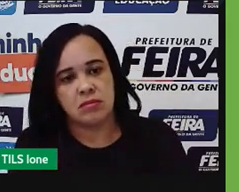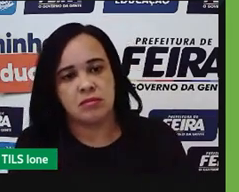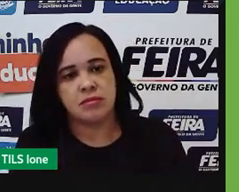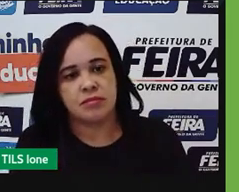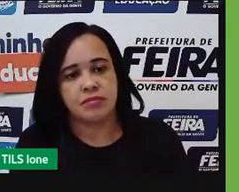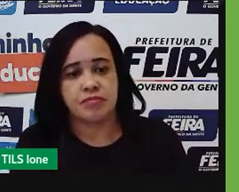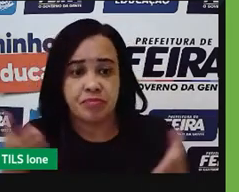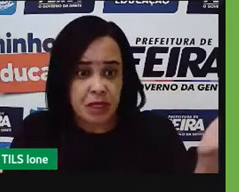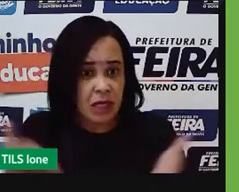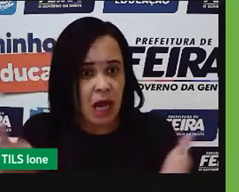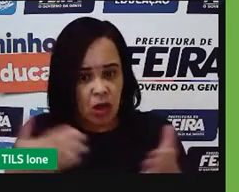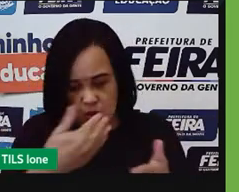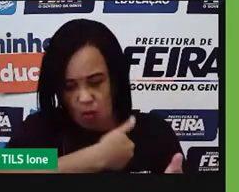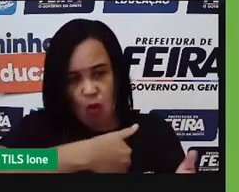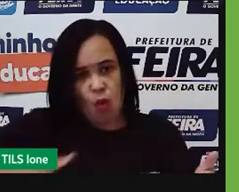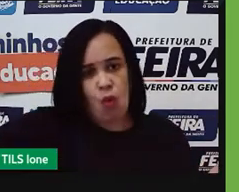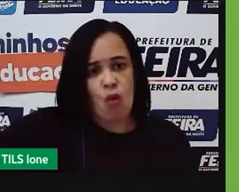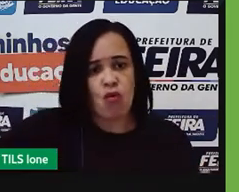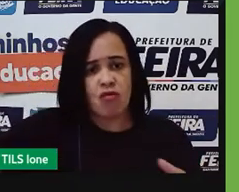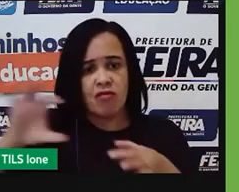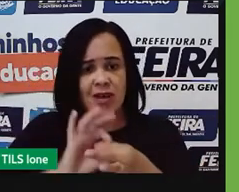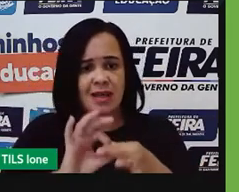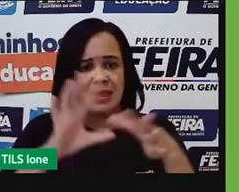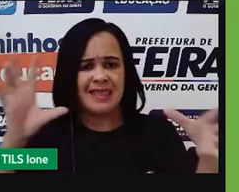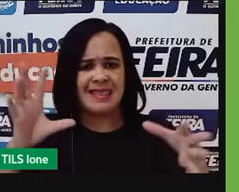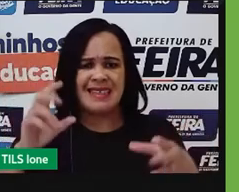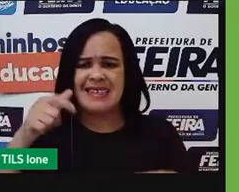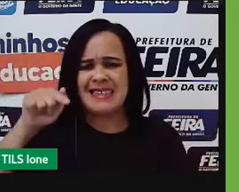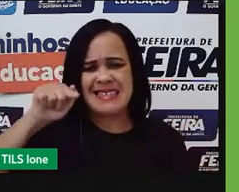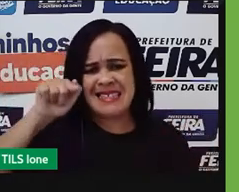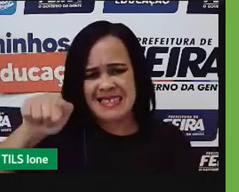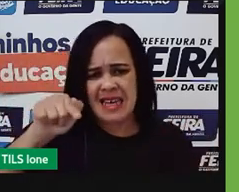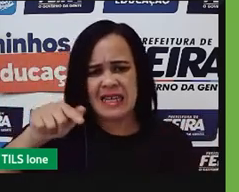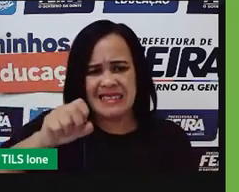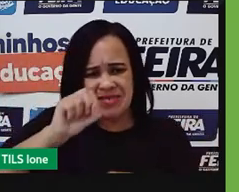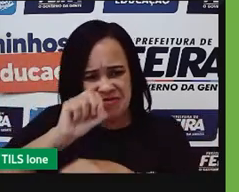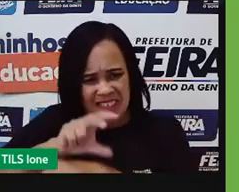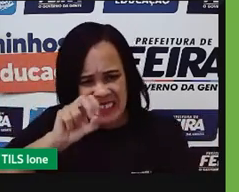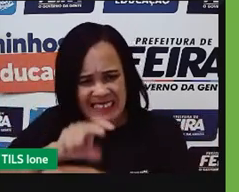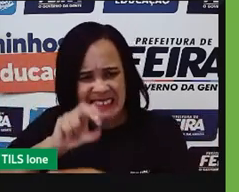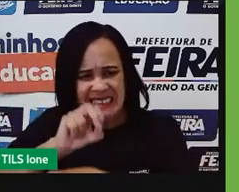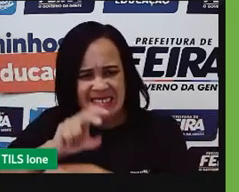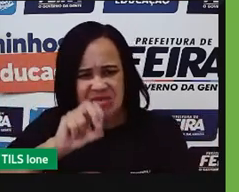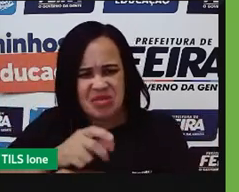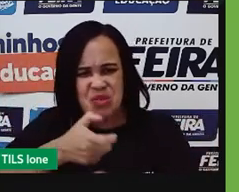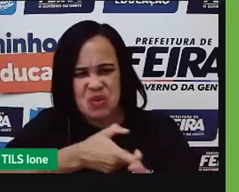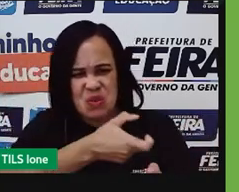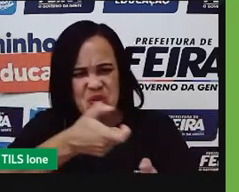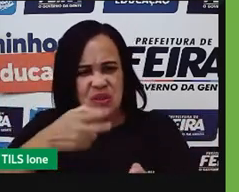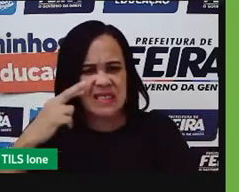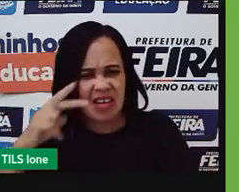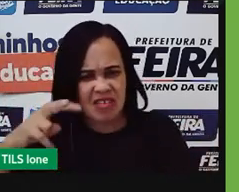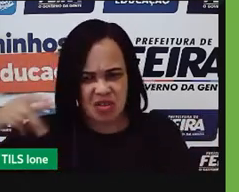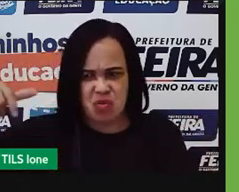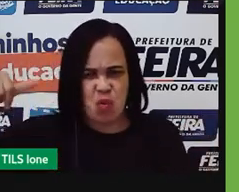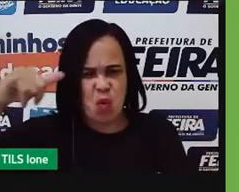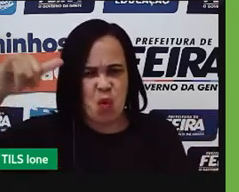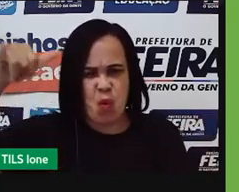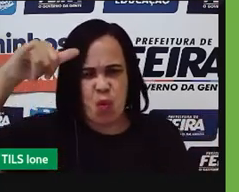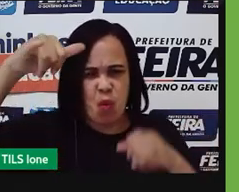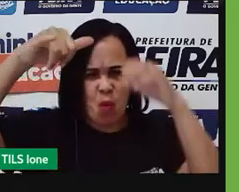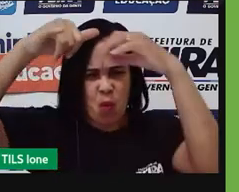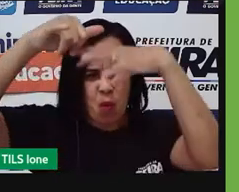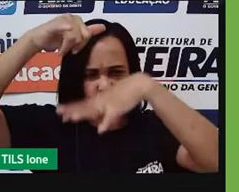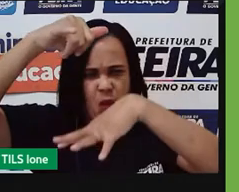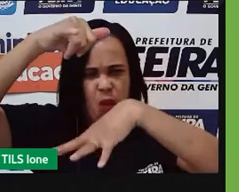sete tipos de agrotóxicos e que a gente, infelizmente, a nossa alimentação fica um pouco prejudicada, né, prejudica um